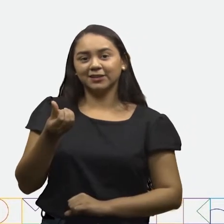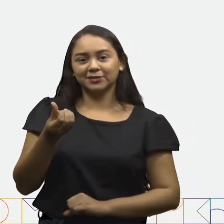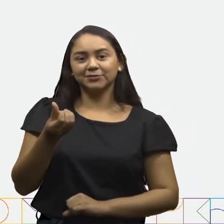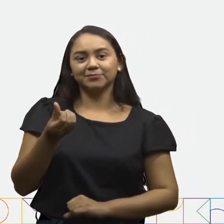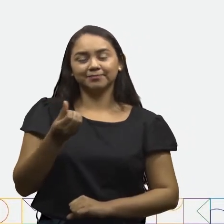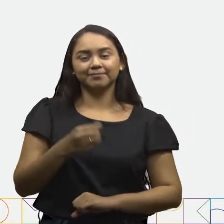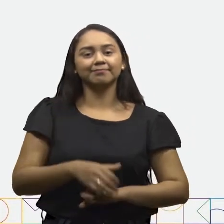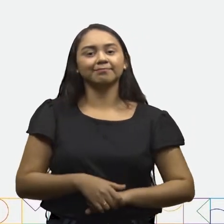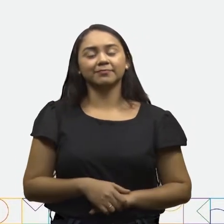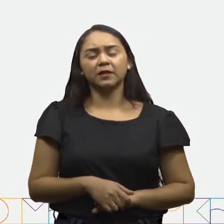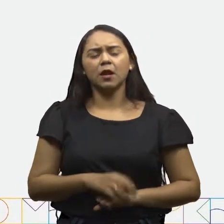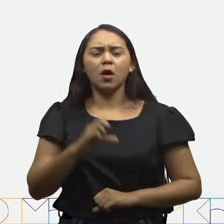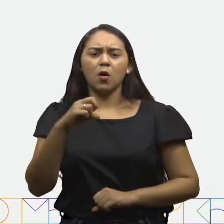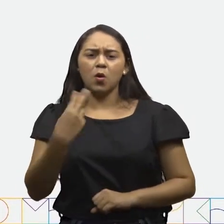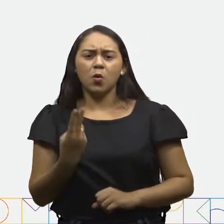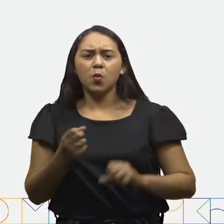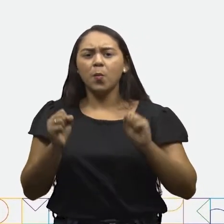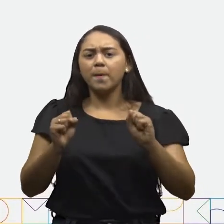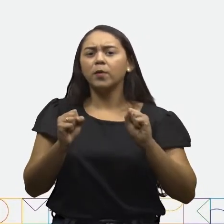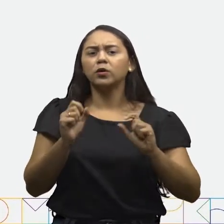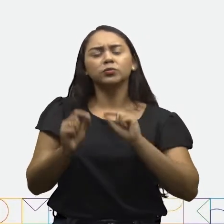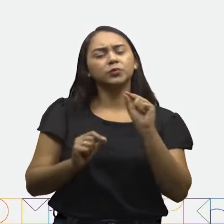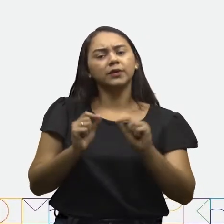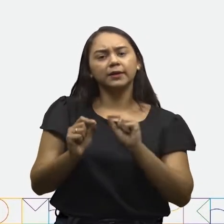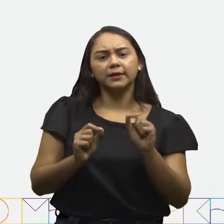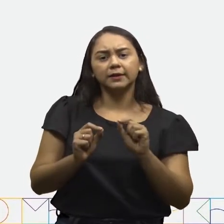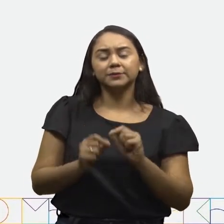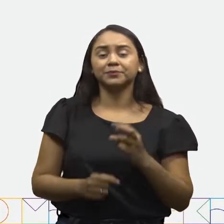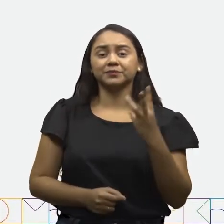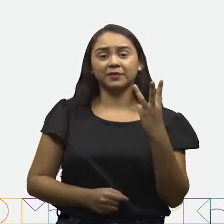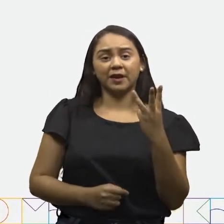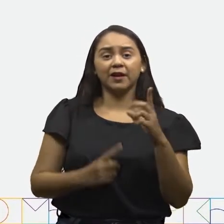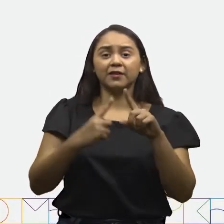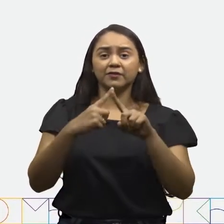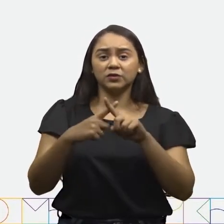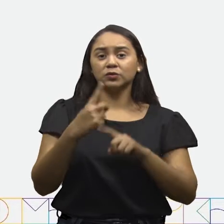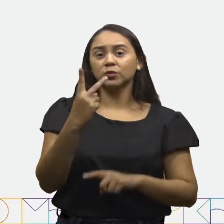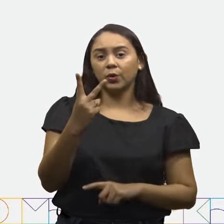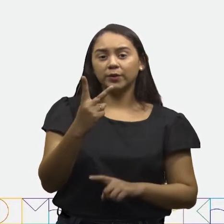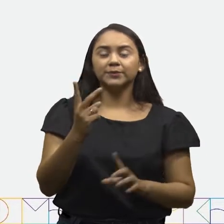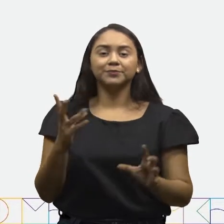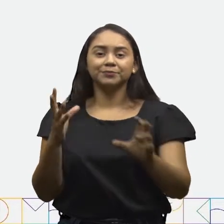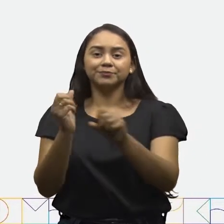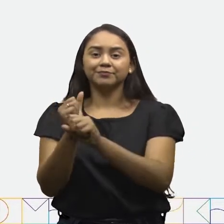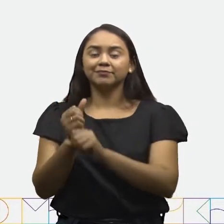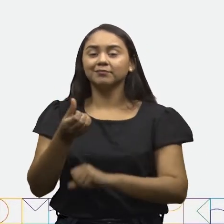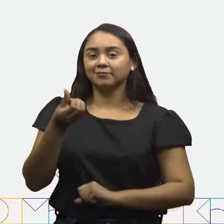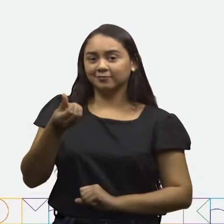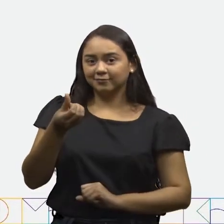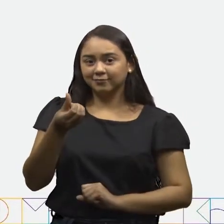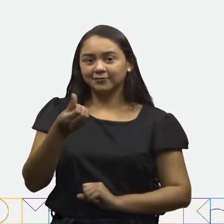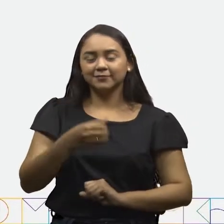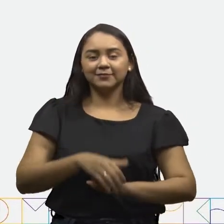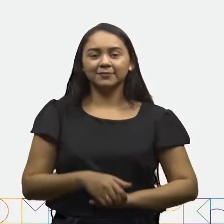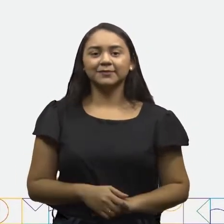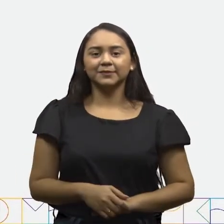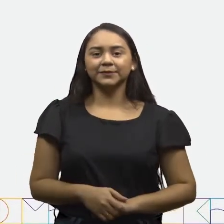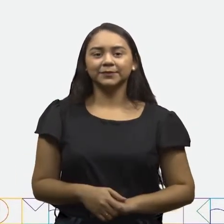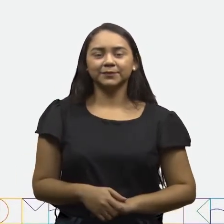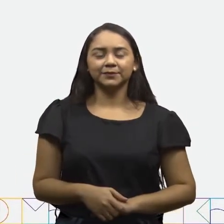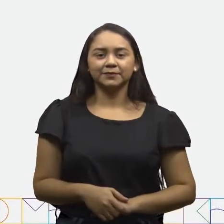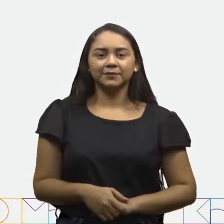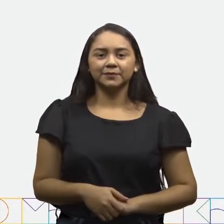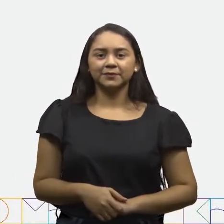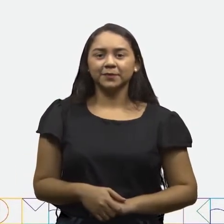6. Ou podemos representar 3 vezes 2 é igual a